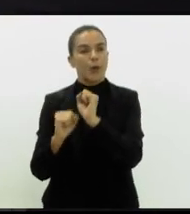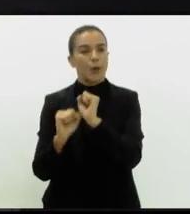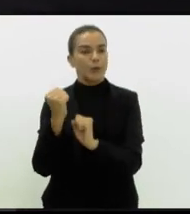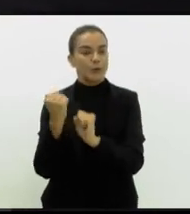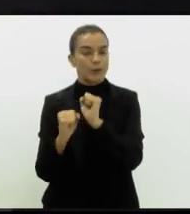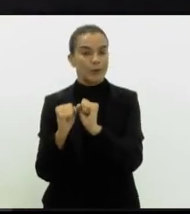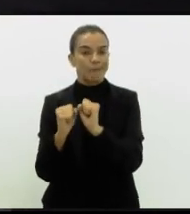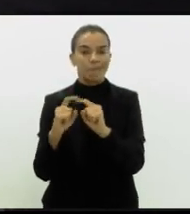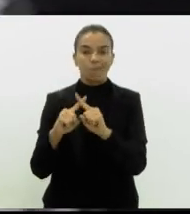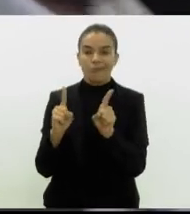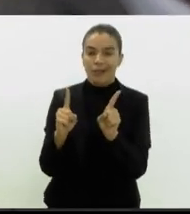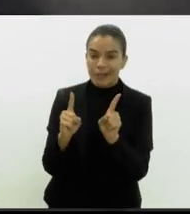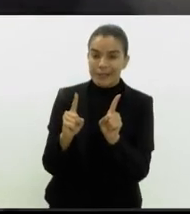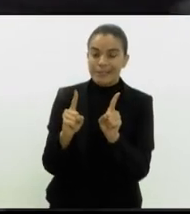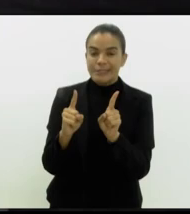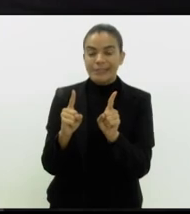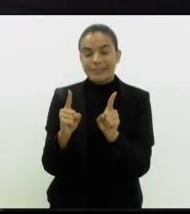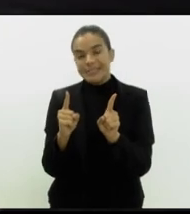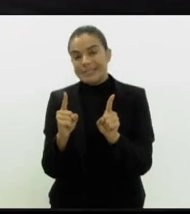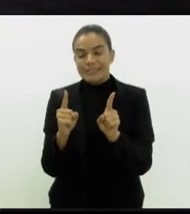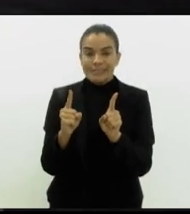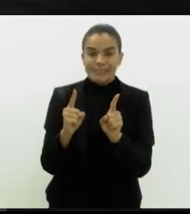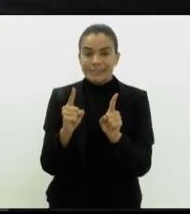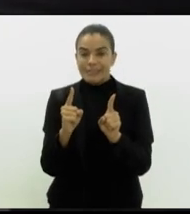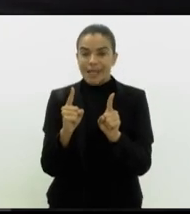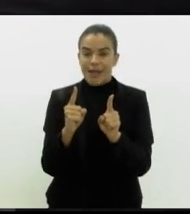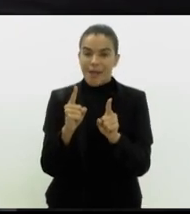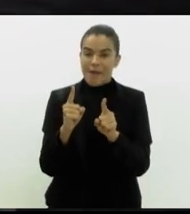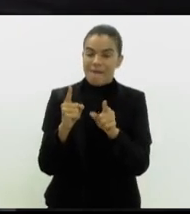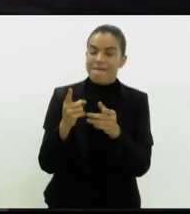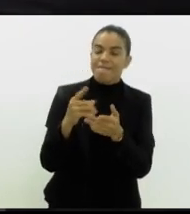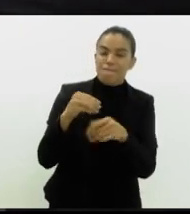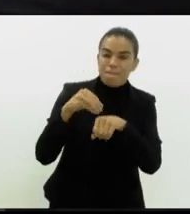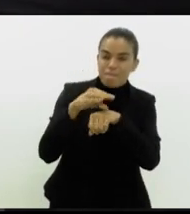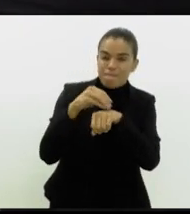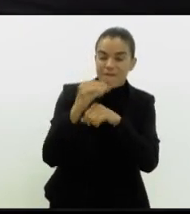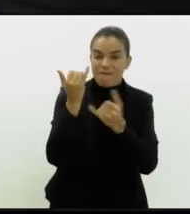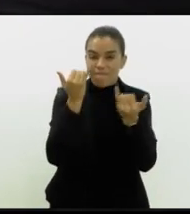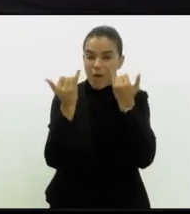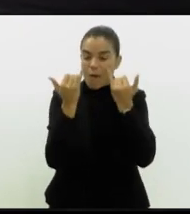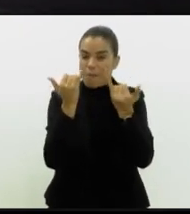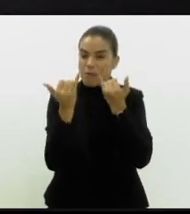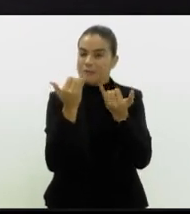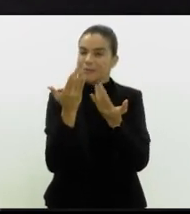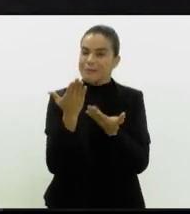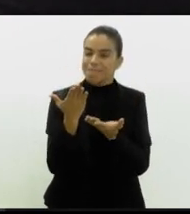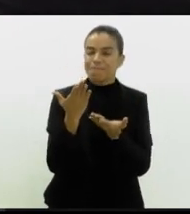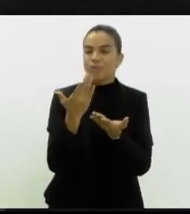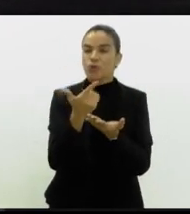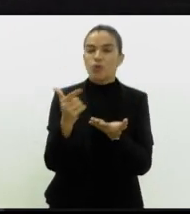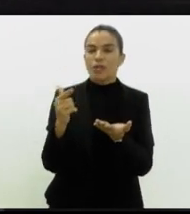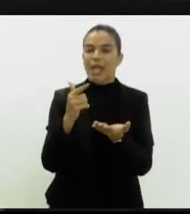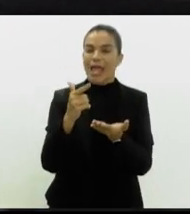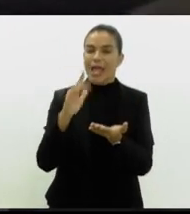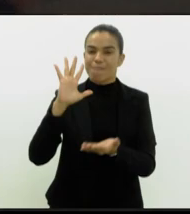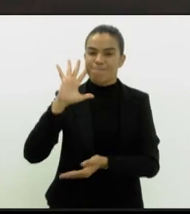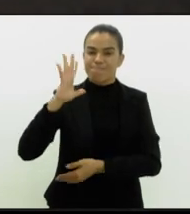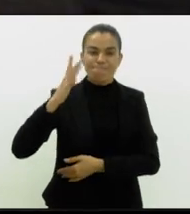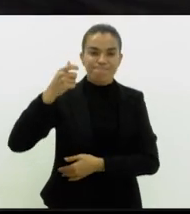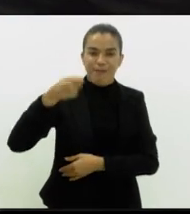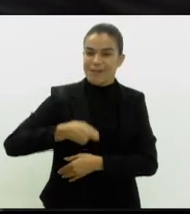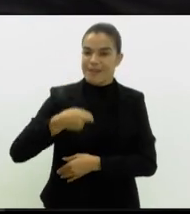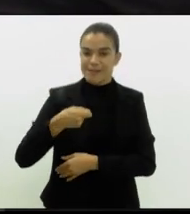mas o volume de informações ainda é muito incipiente para ter uma conclusão decisiva.